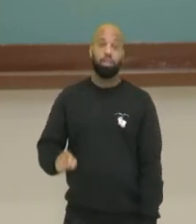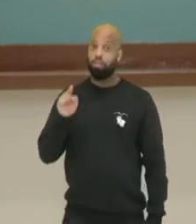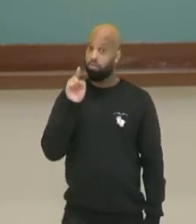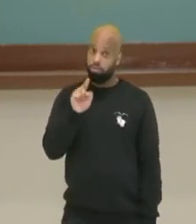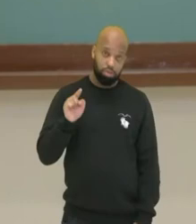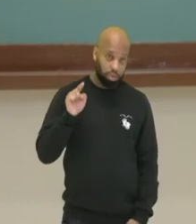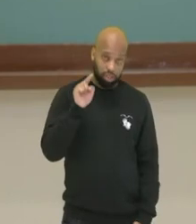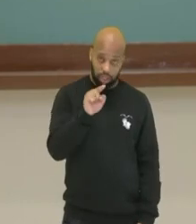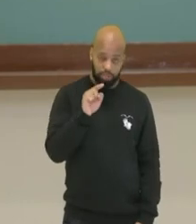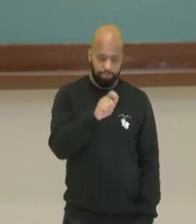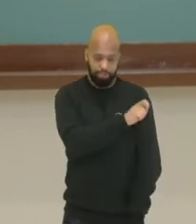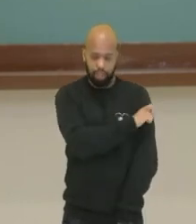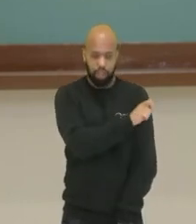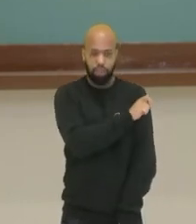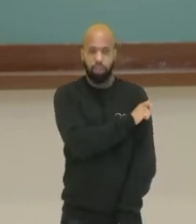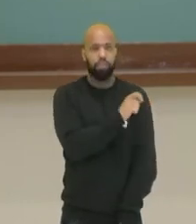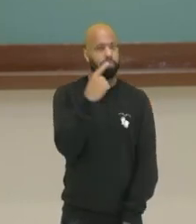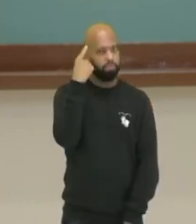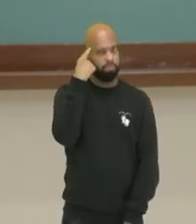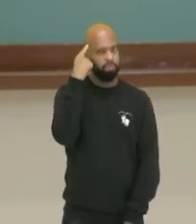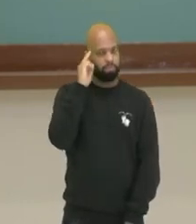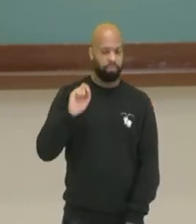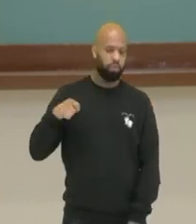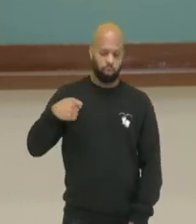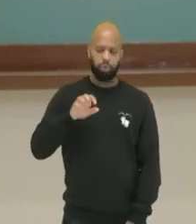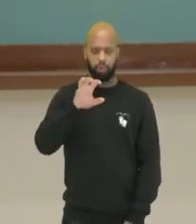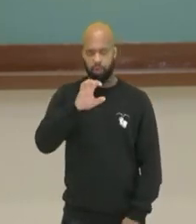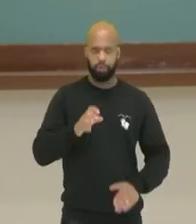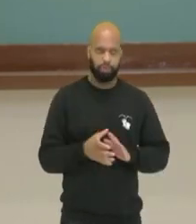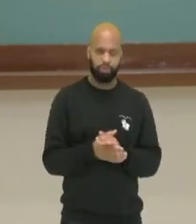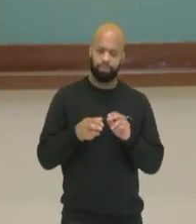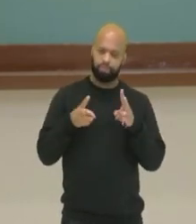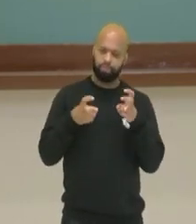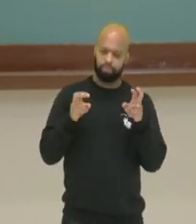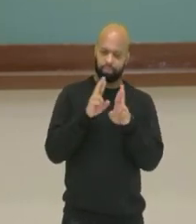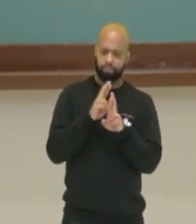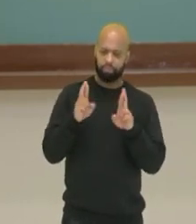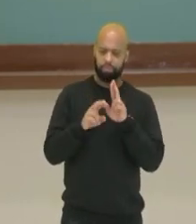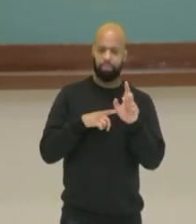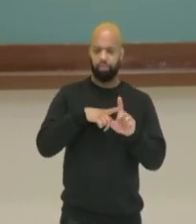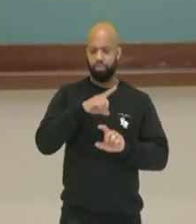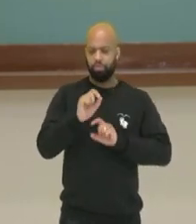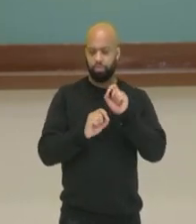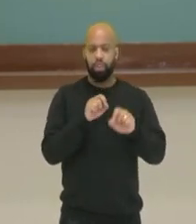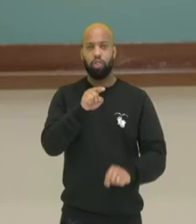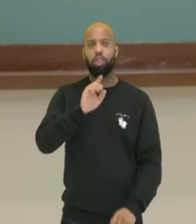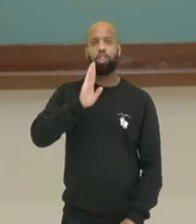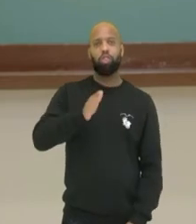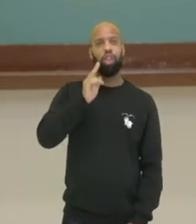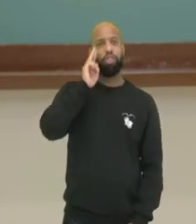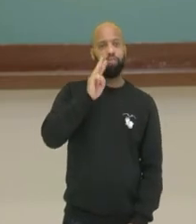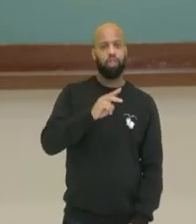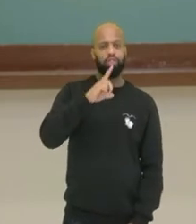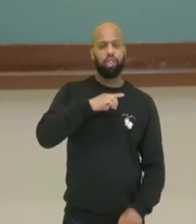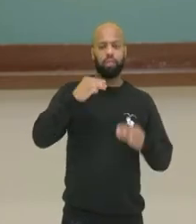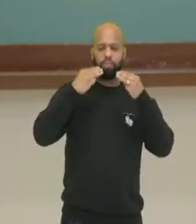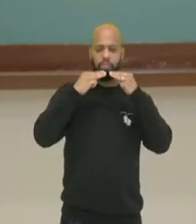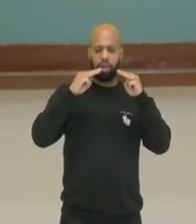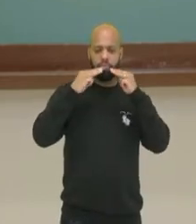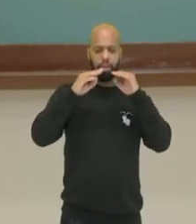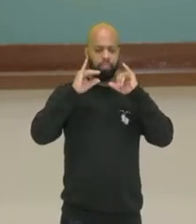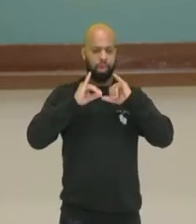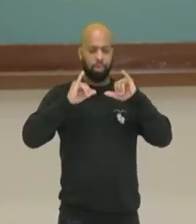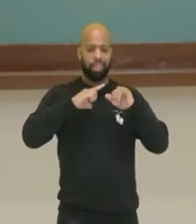meu querido e minha querida, o que você percebe em relação a isso? Você já viu alguma publicidade em algum local,